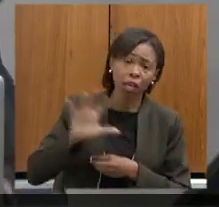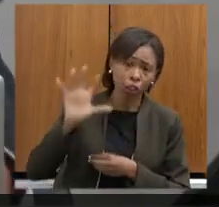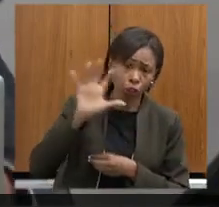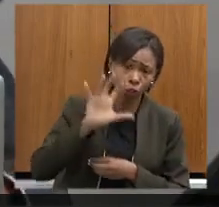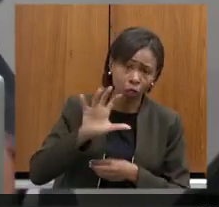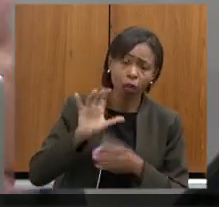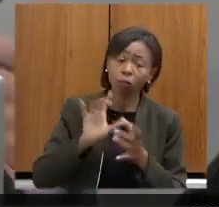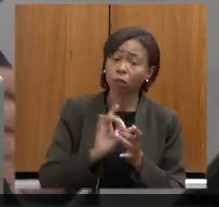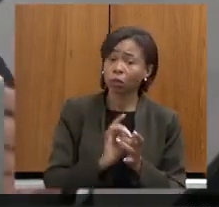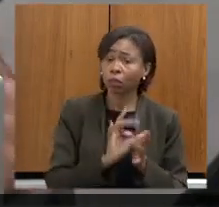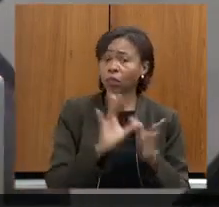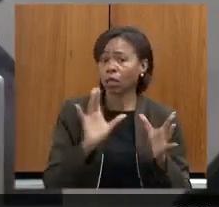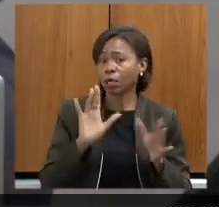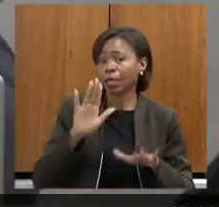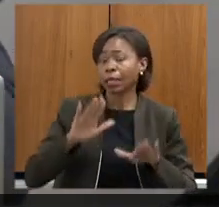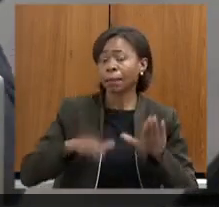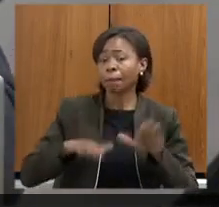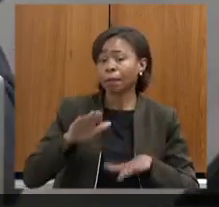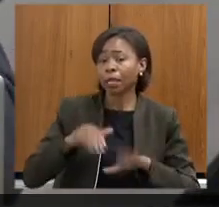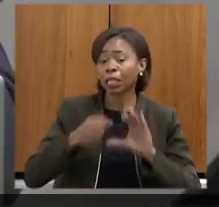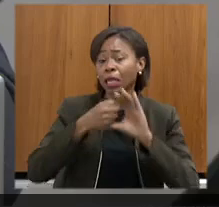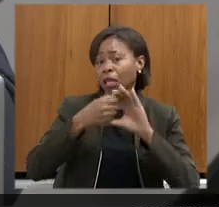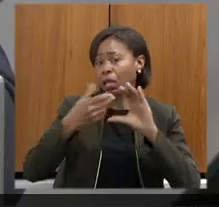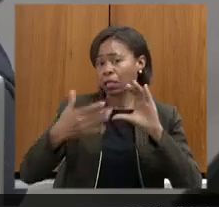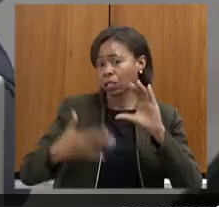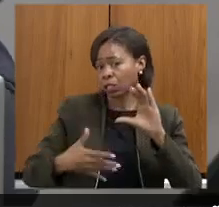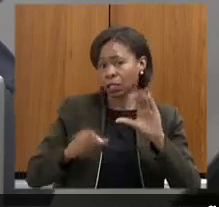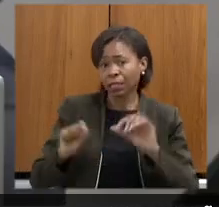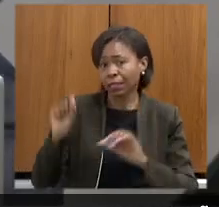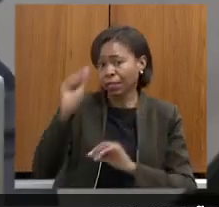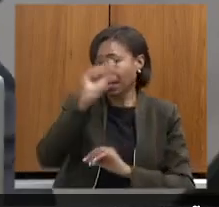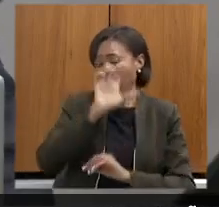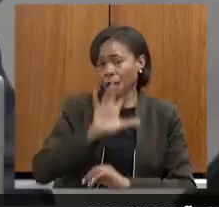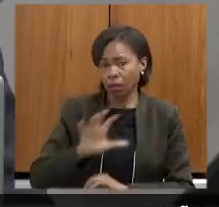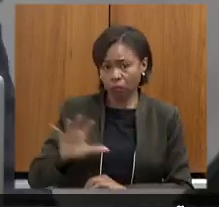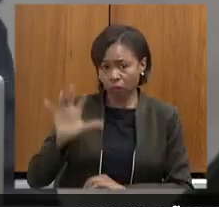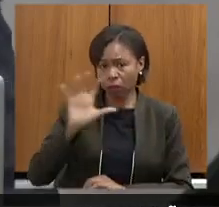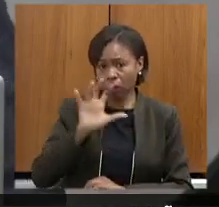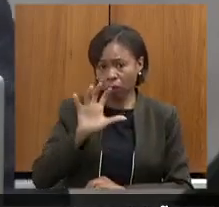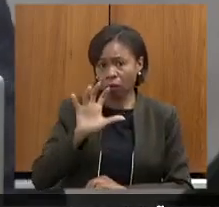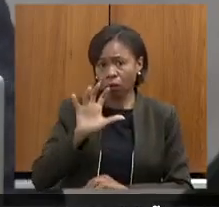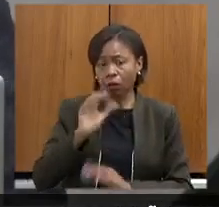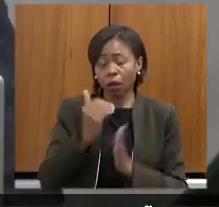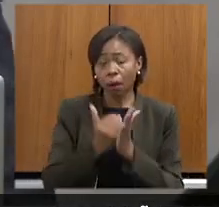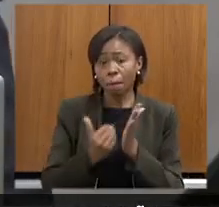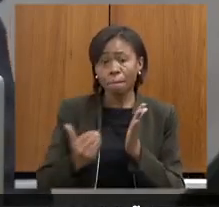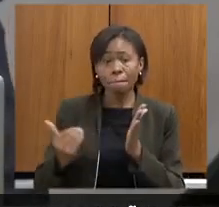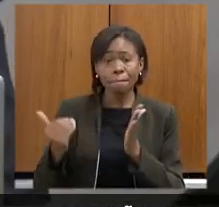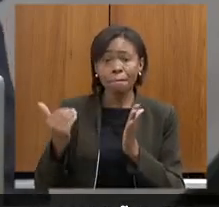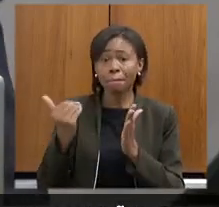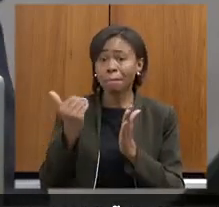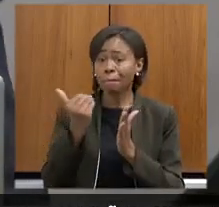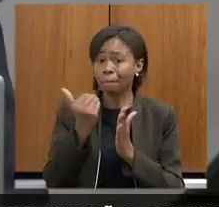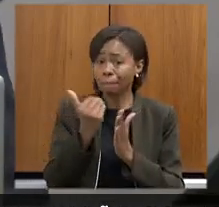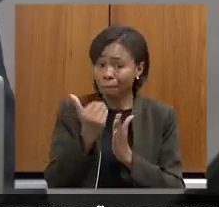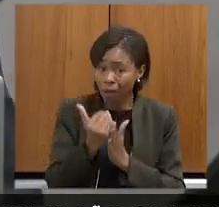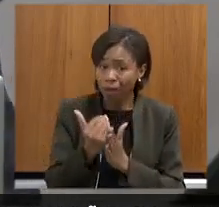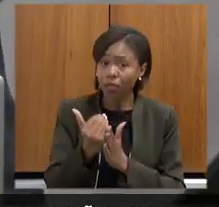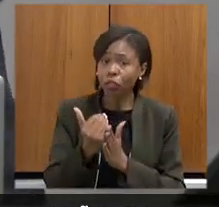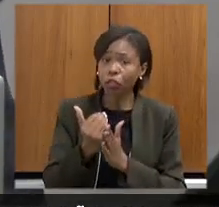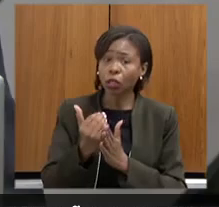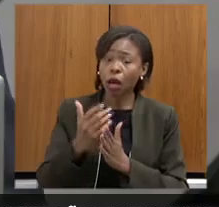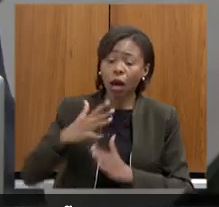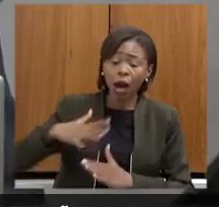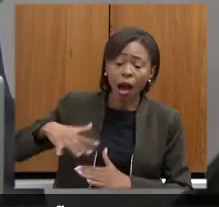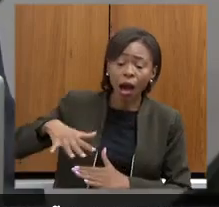a peculiaridade de cada região, aumentando assim o volume de áreas compensadas, das